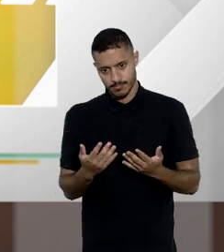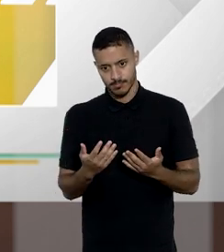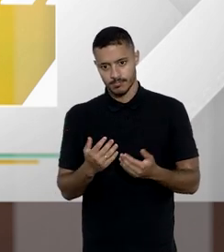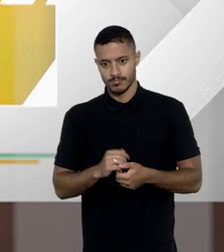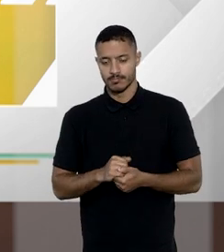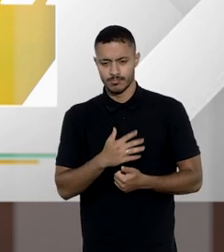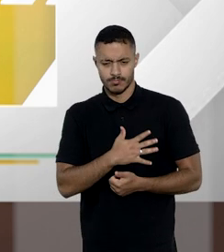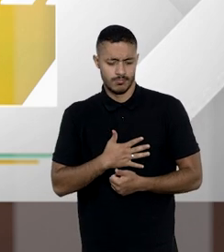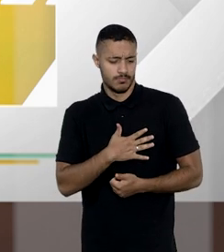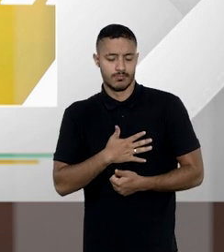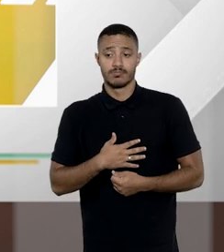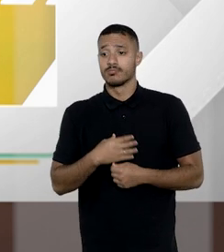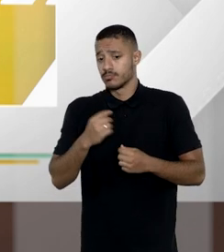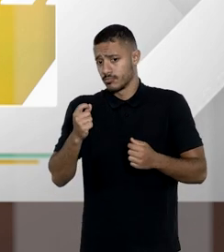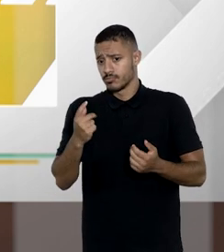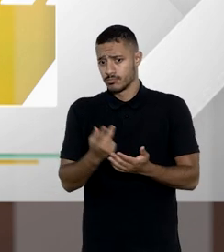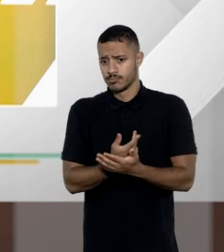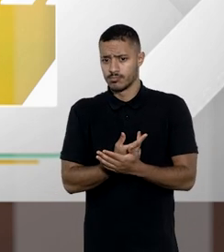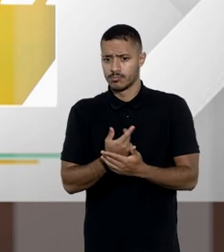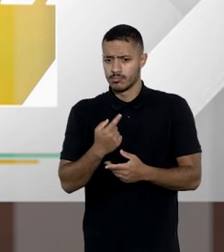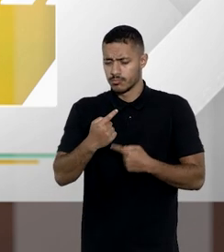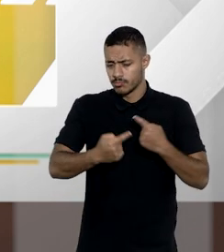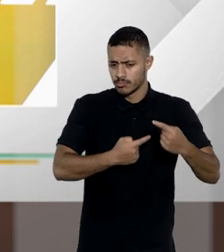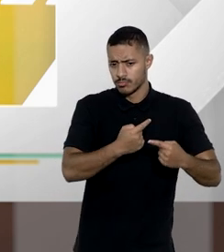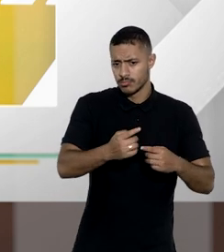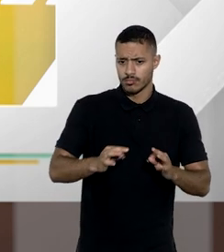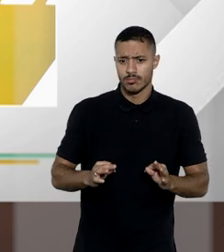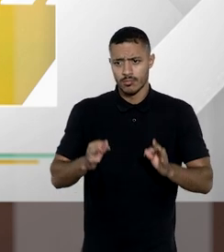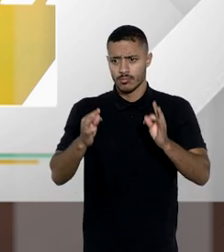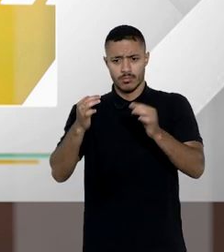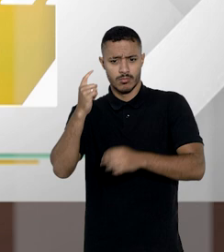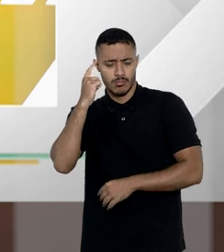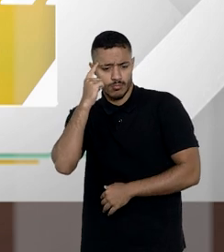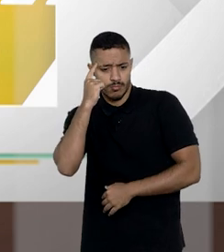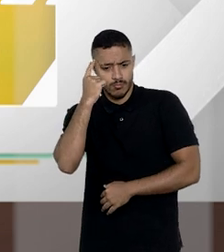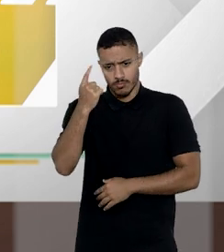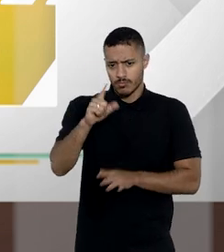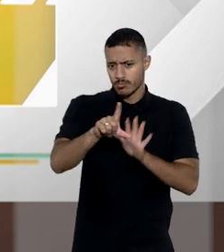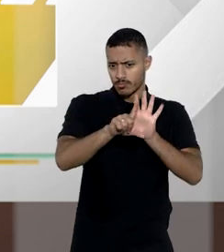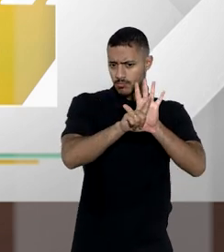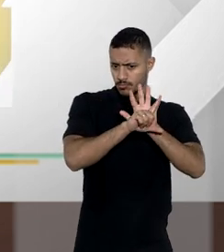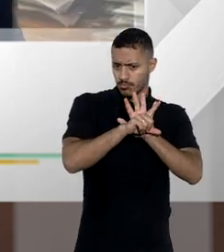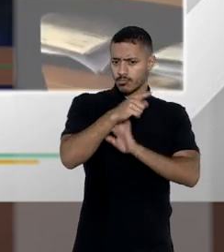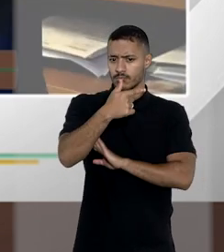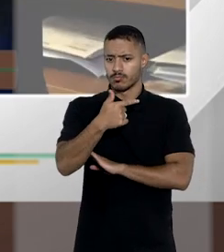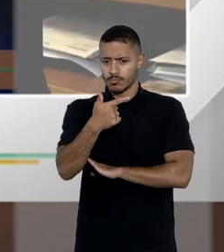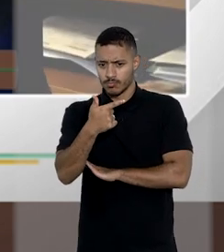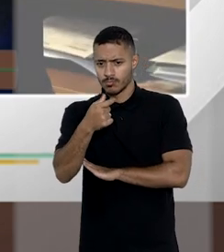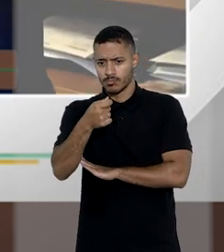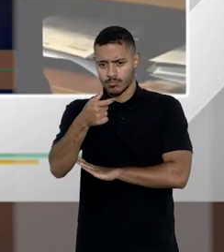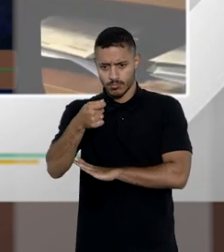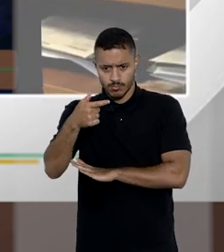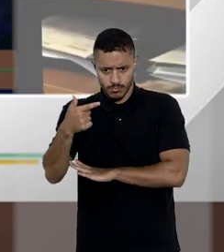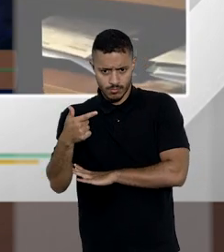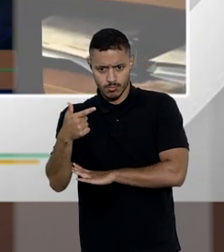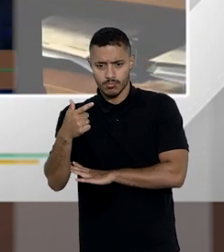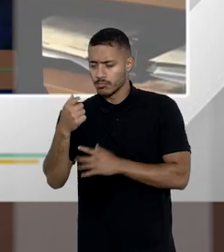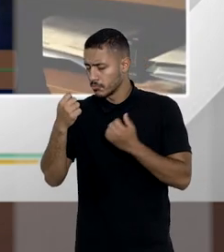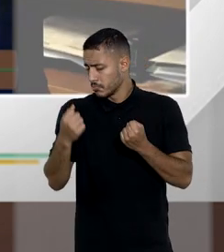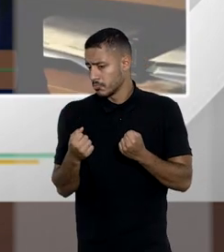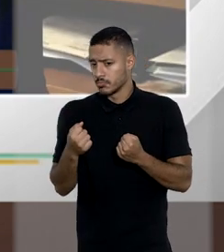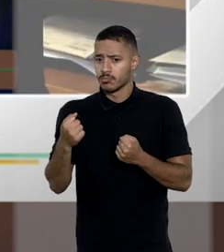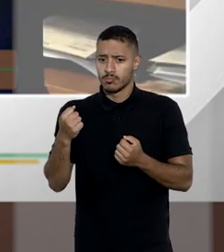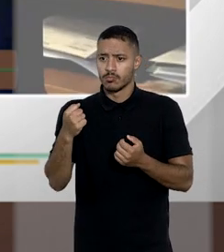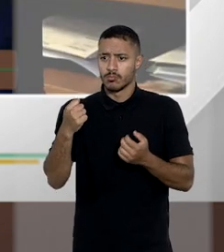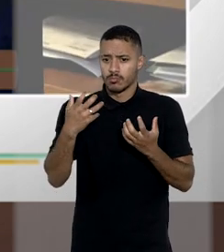que sim é prazer o que que acontece a herança digital não foi pensada pelo legislador de 2002 também pudera esse